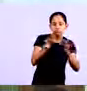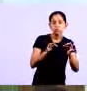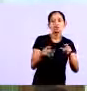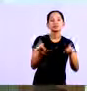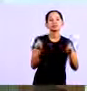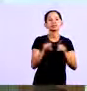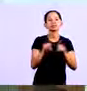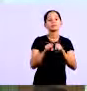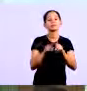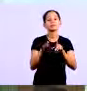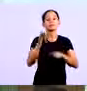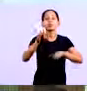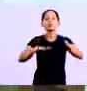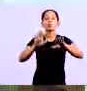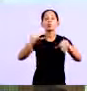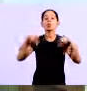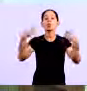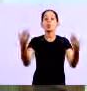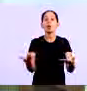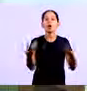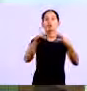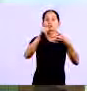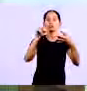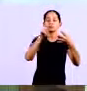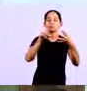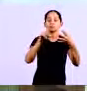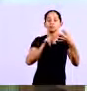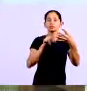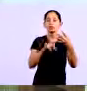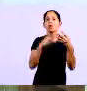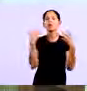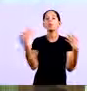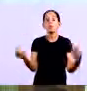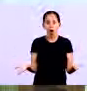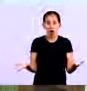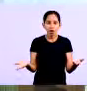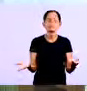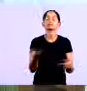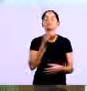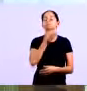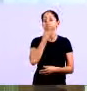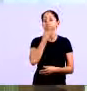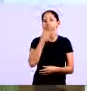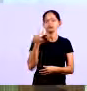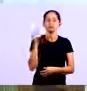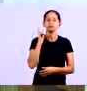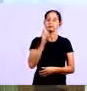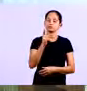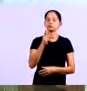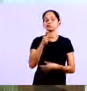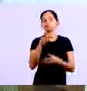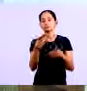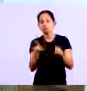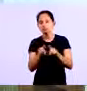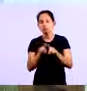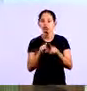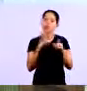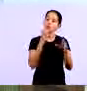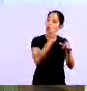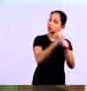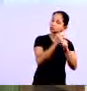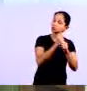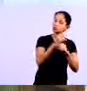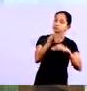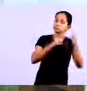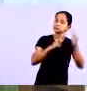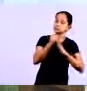na escolha do modelo tributário que pode ser simples pode ser lucro real lucro presumido então são várias formas de se tributar e essa questão dos imóveis é um